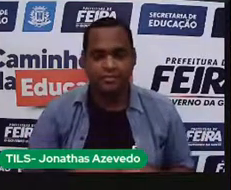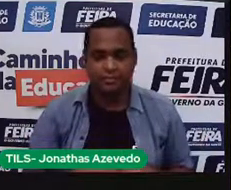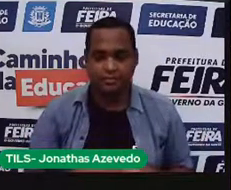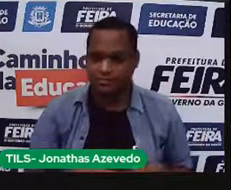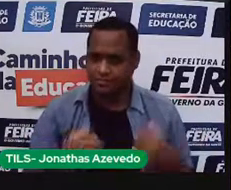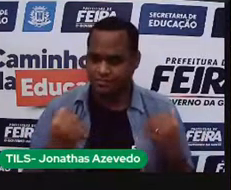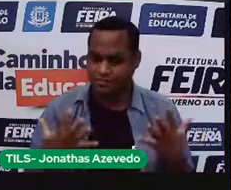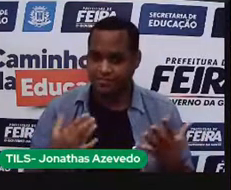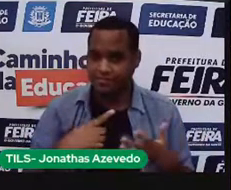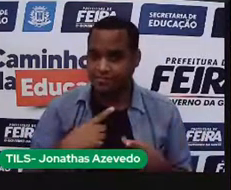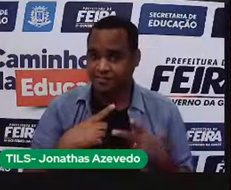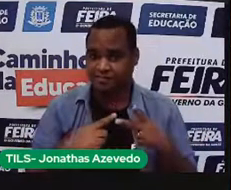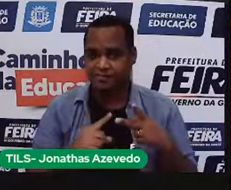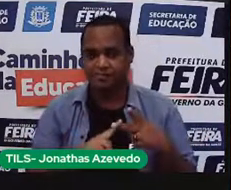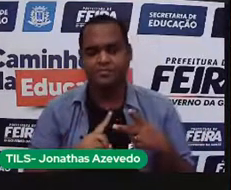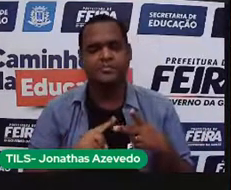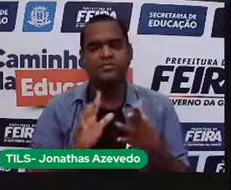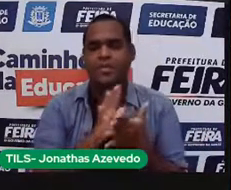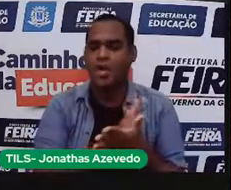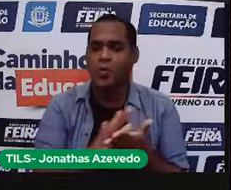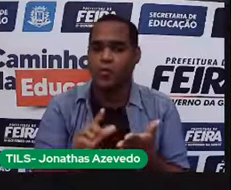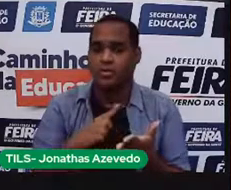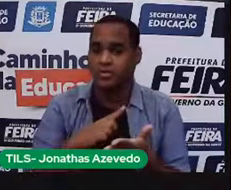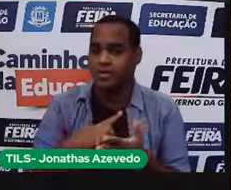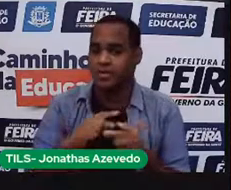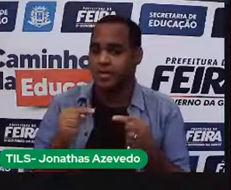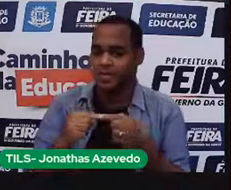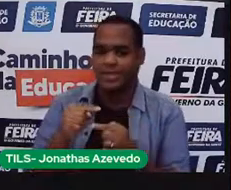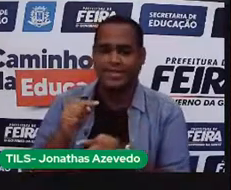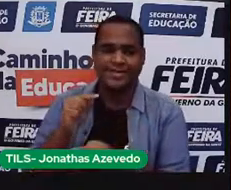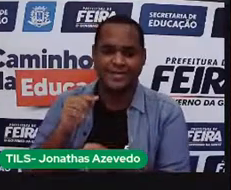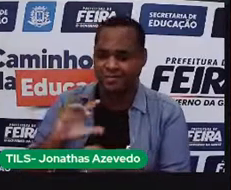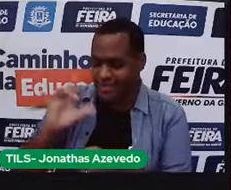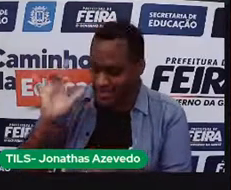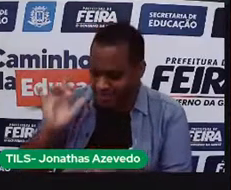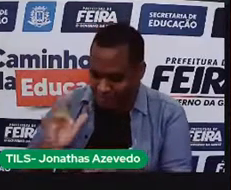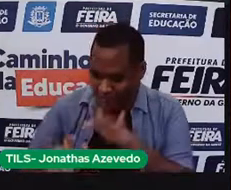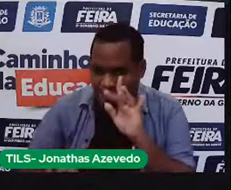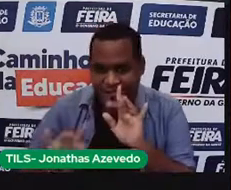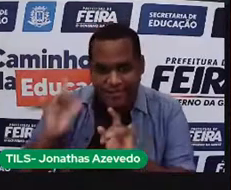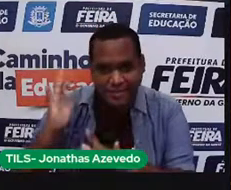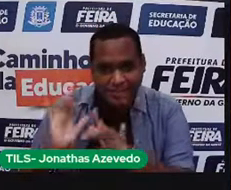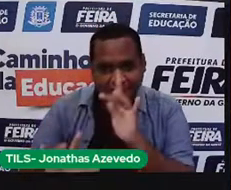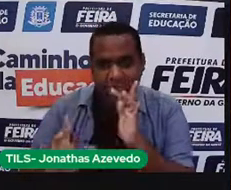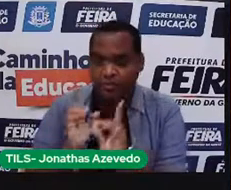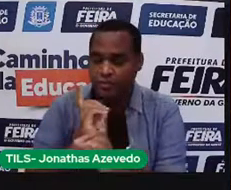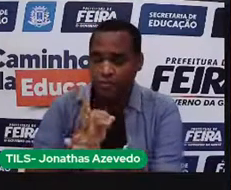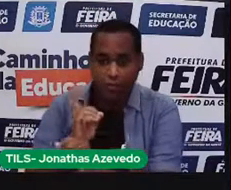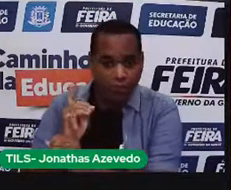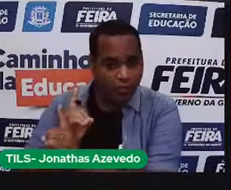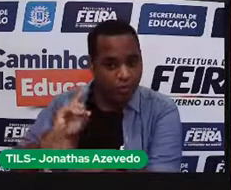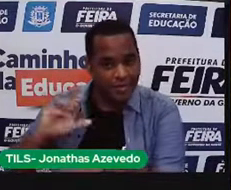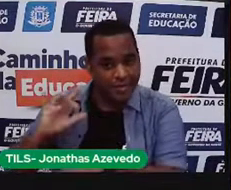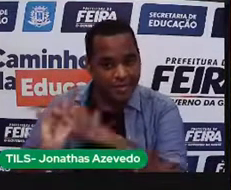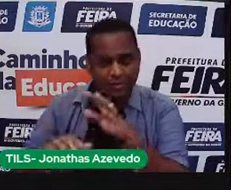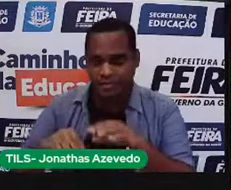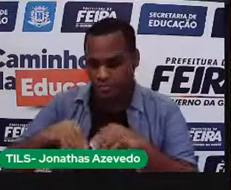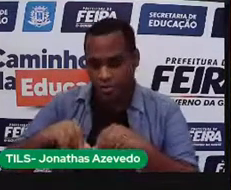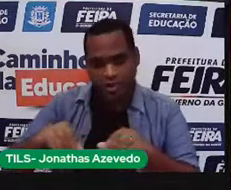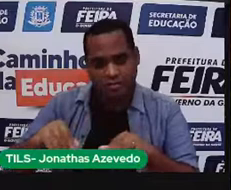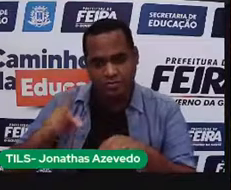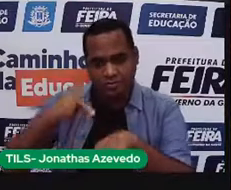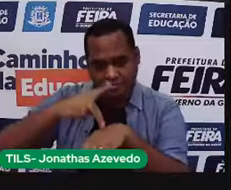também tem os materiais que a gente chama de origem mineral. São aqueles que são retirados do solo, das